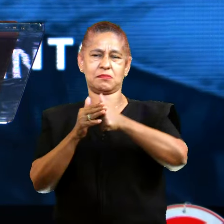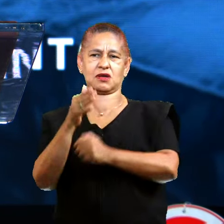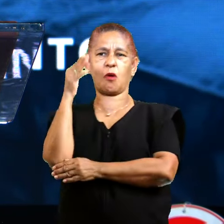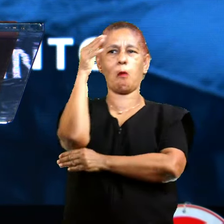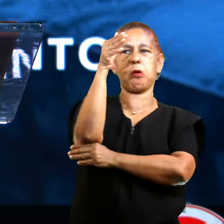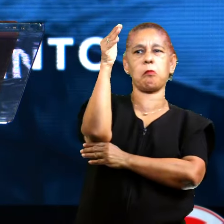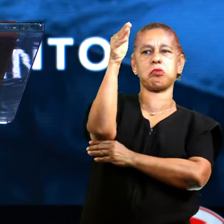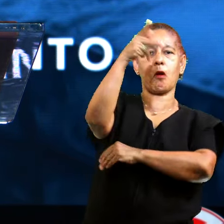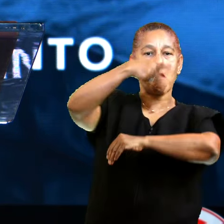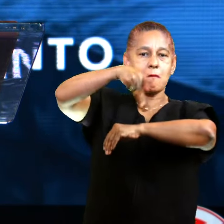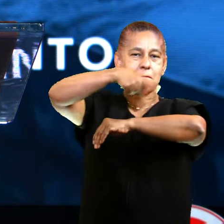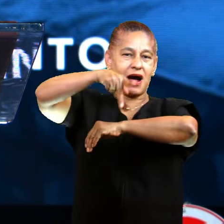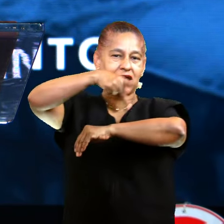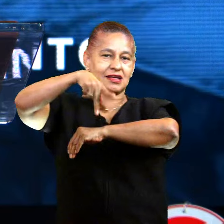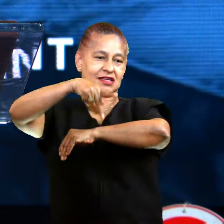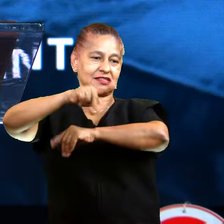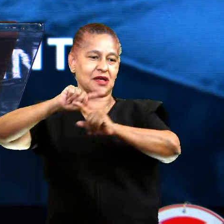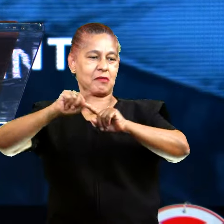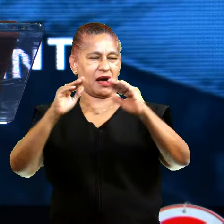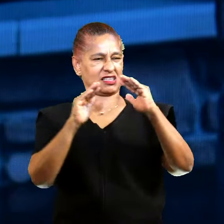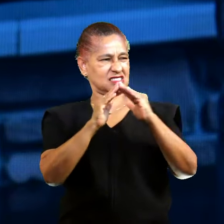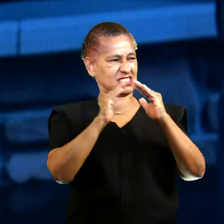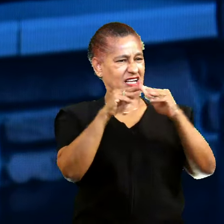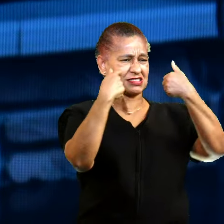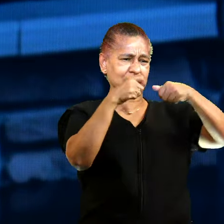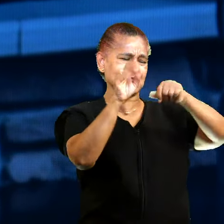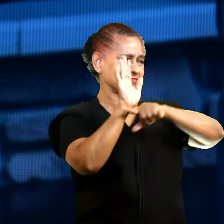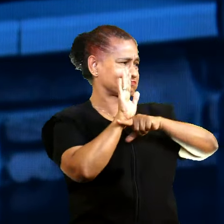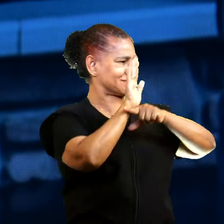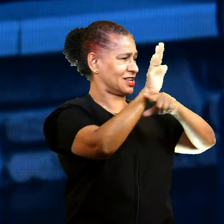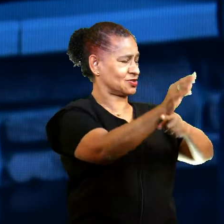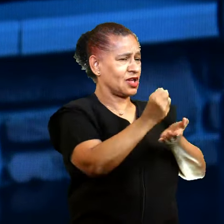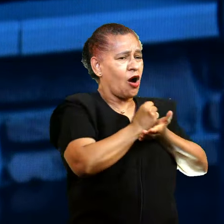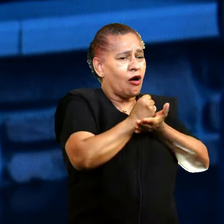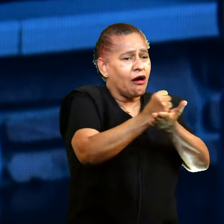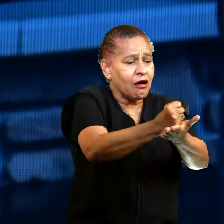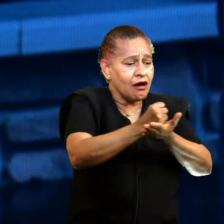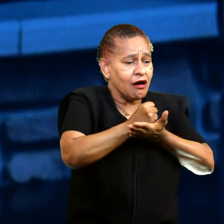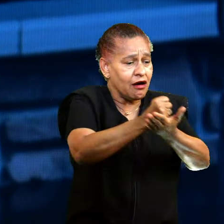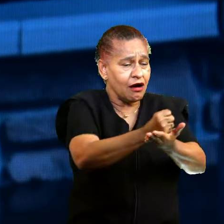nossa própria casa estão gritando e pedindo socorro.